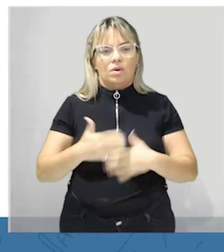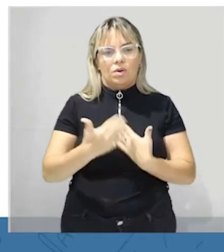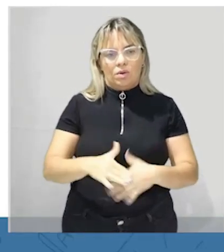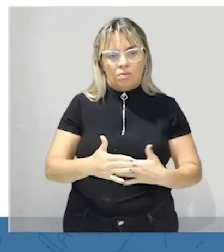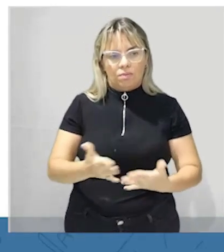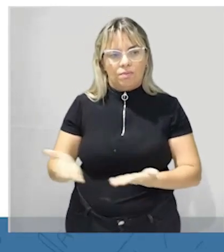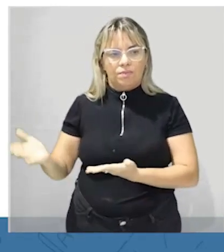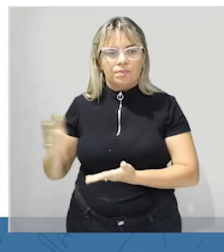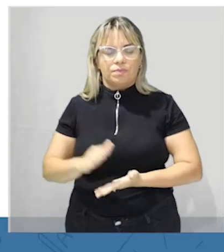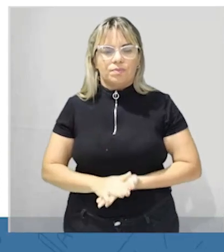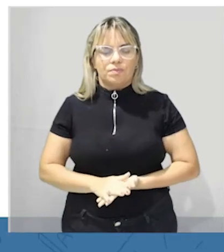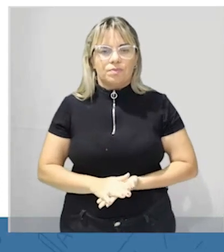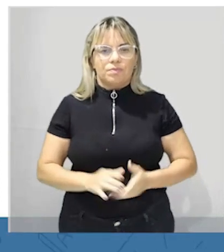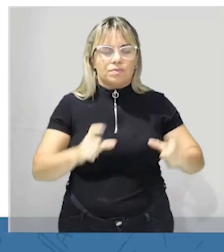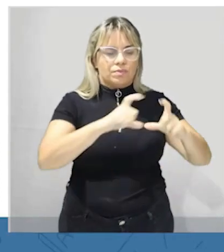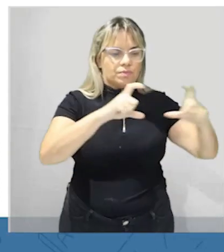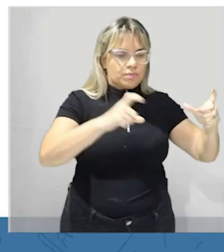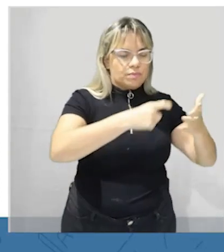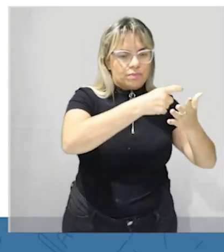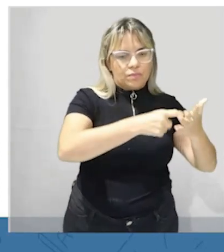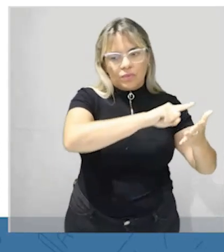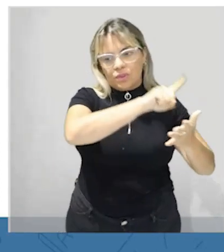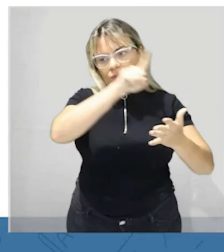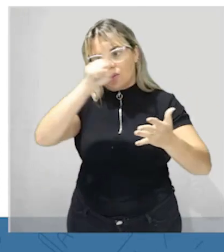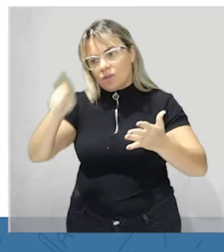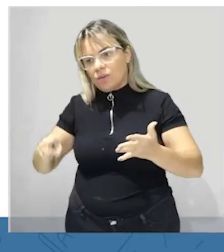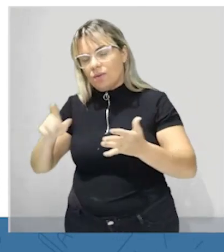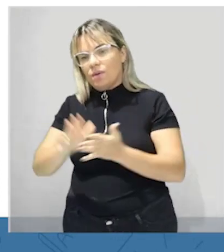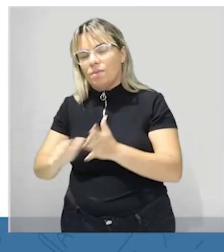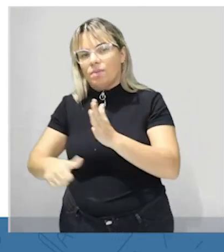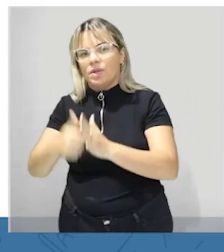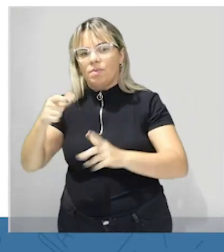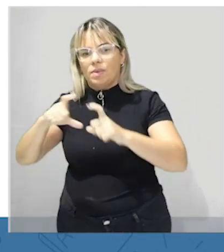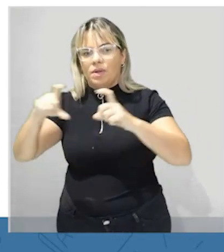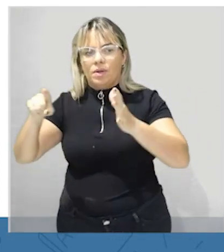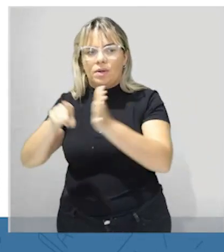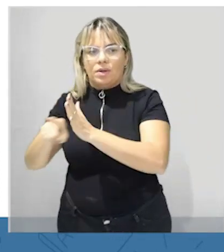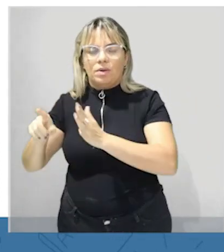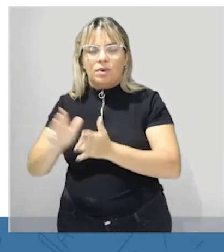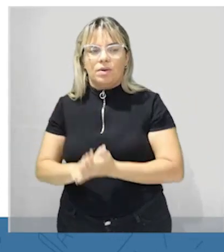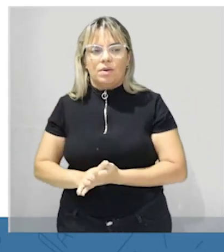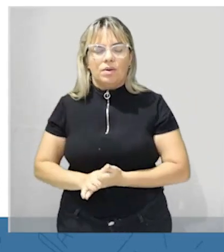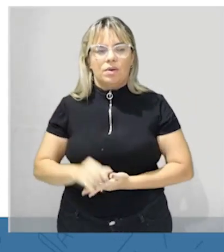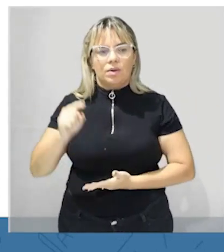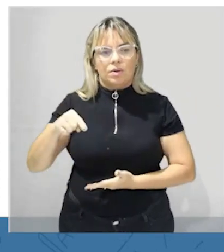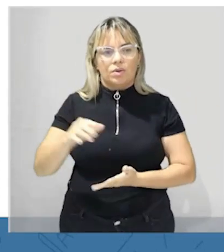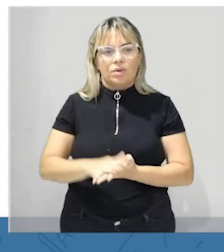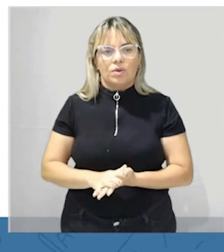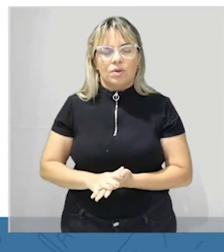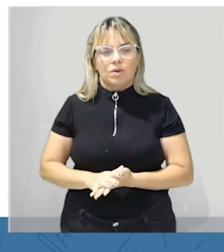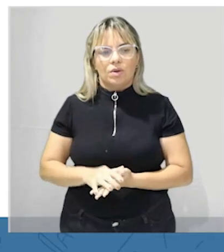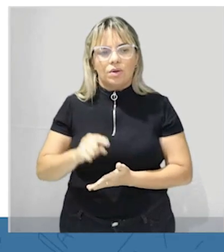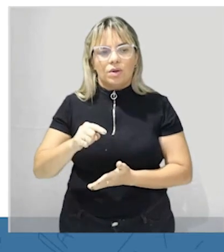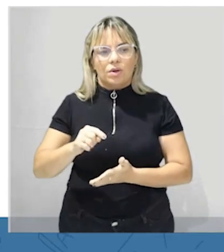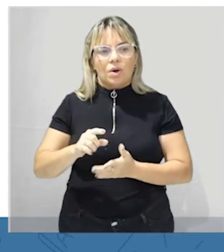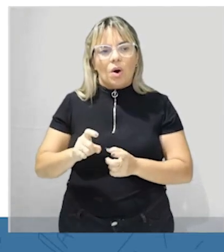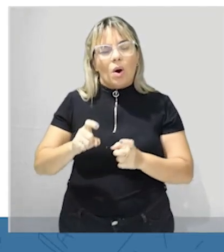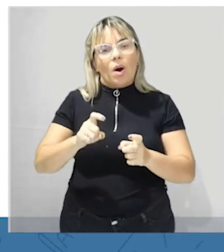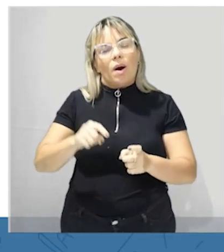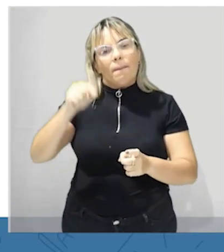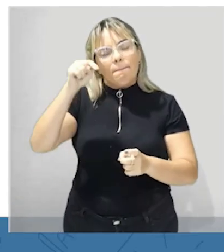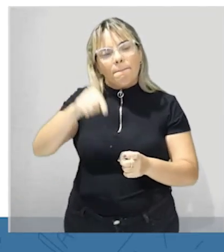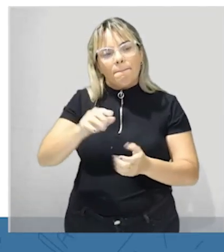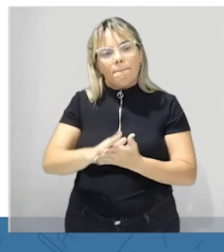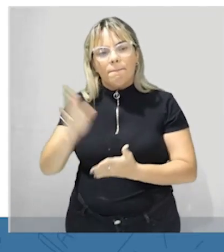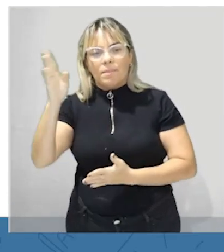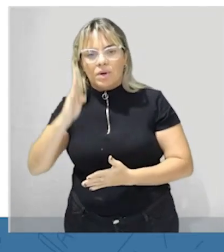motivador vamos pro comando olha o ele diz no campo brasileiro as transformações